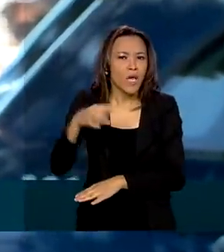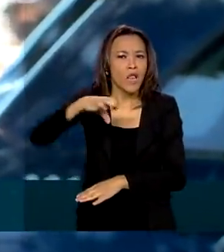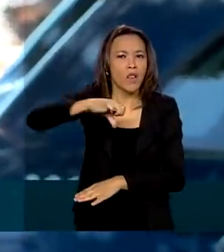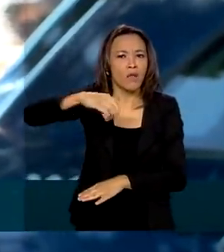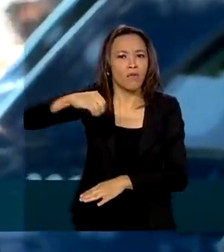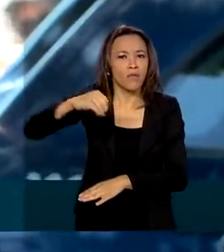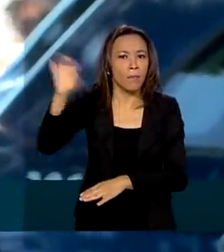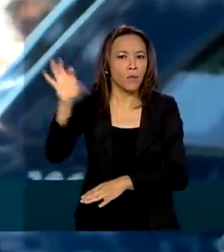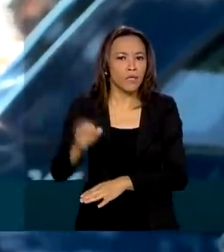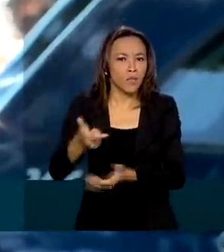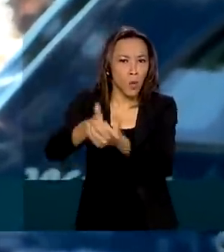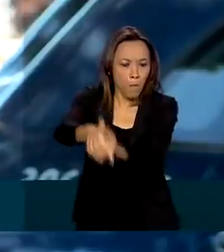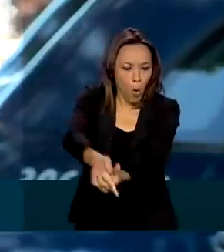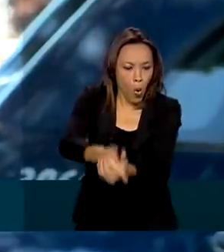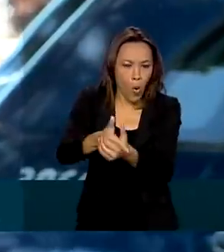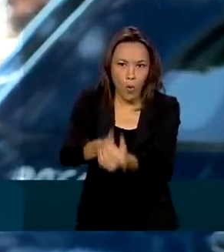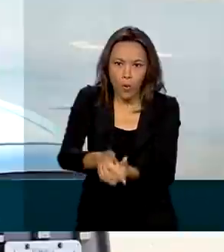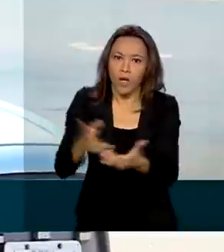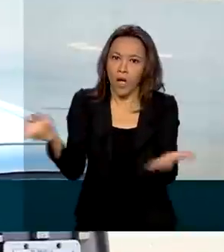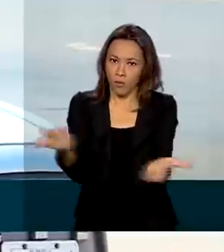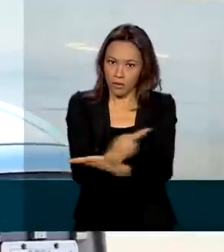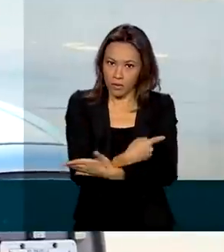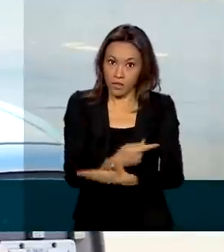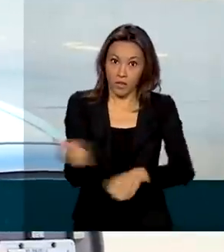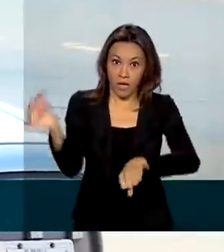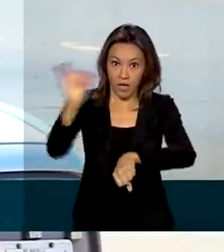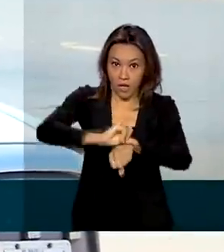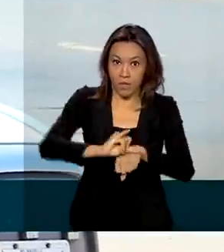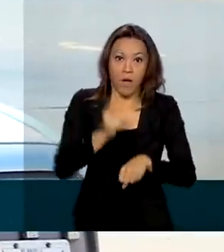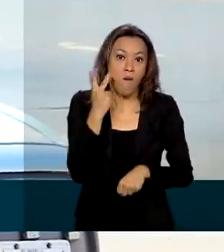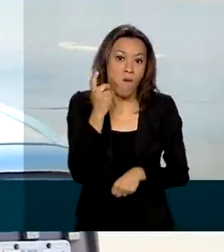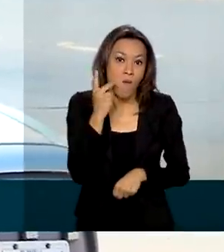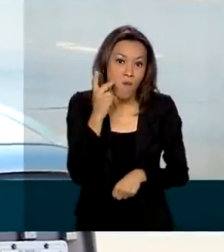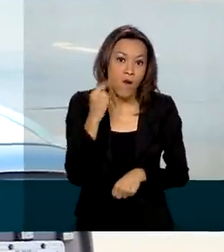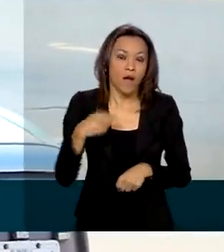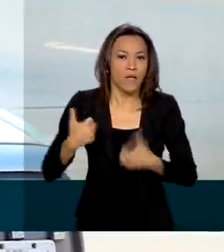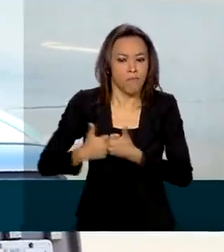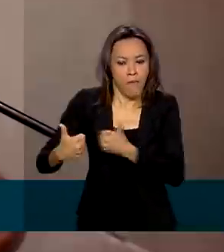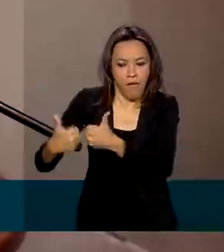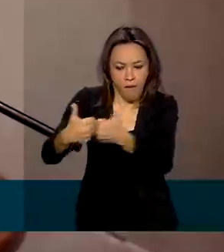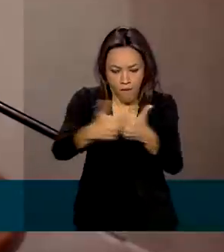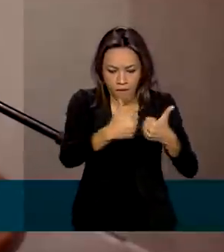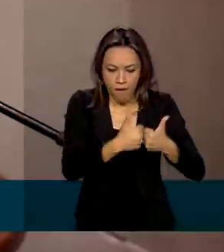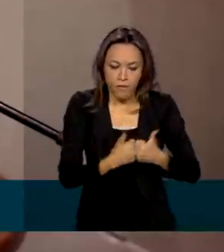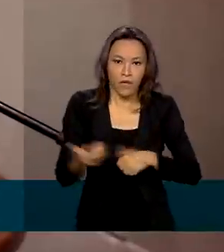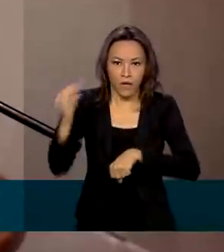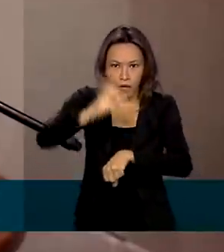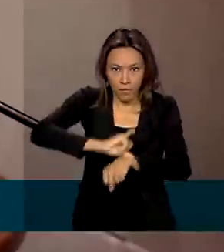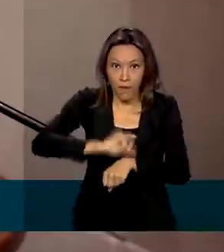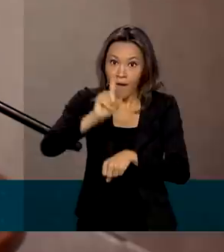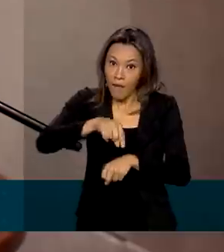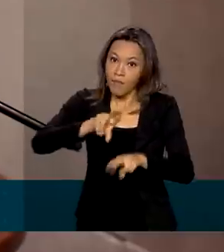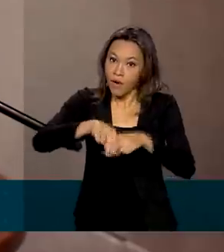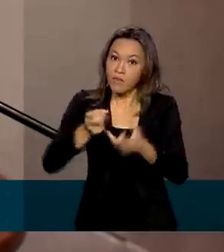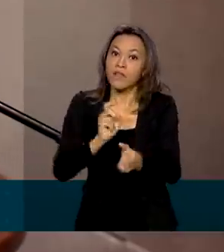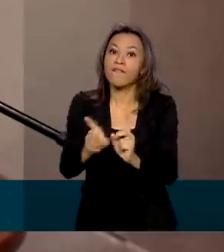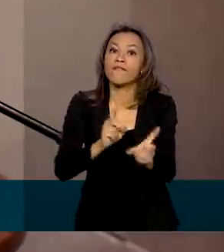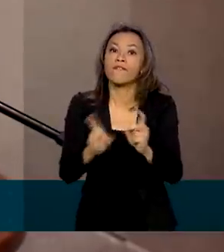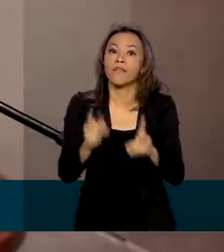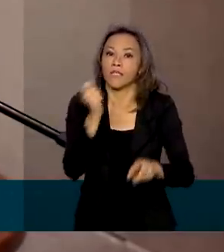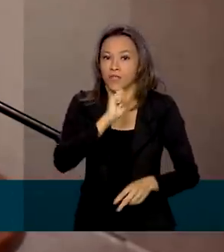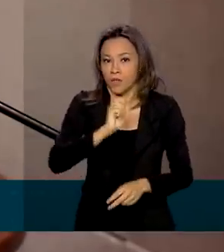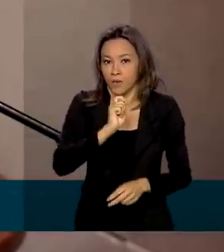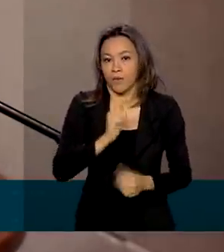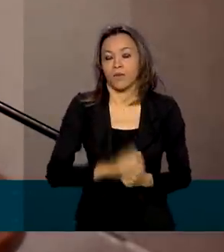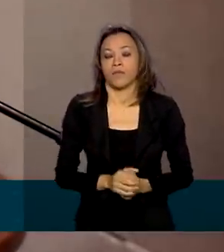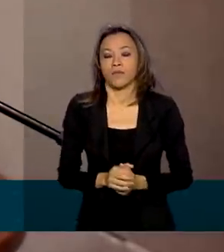% dos homicídios que ocorrem na capital, Fortaleza e região metropolitana são ligados ao tráfico de drogas. Não